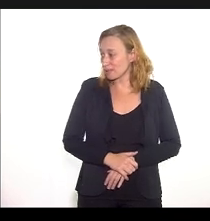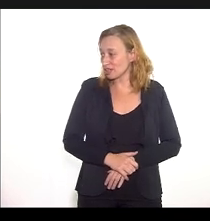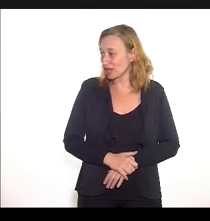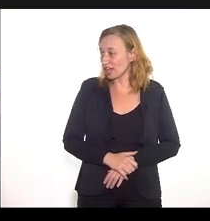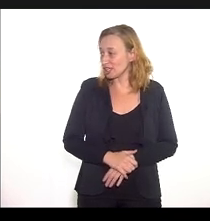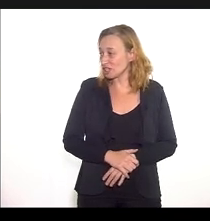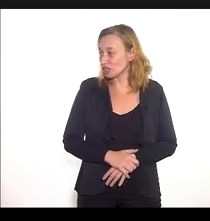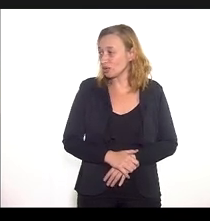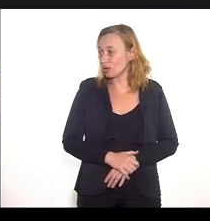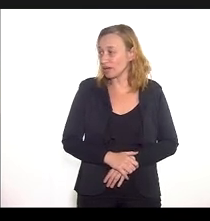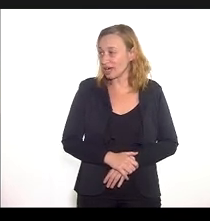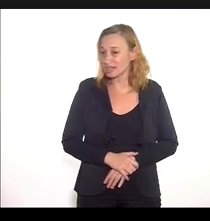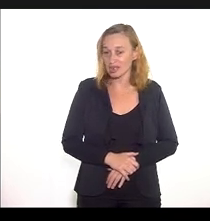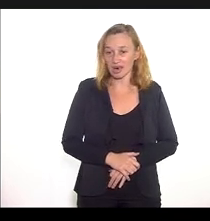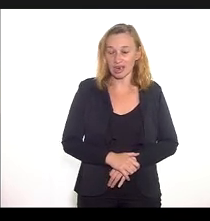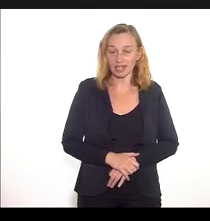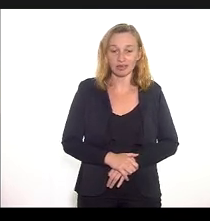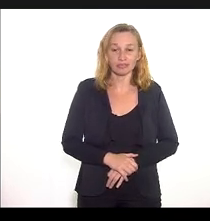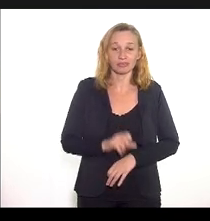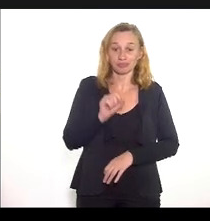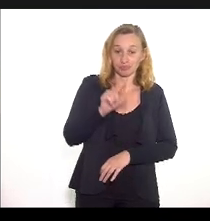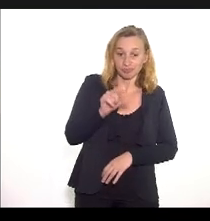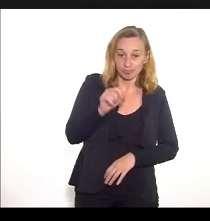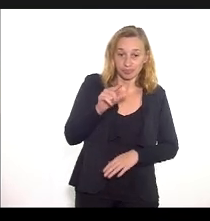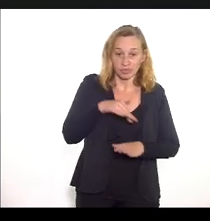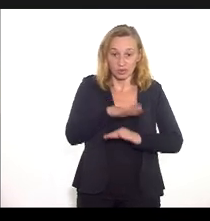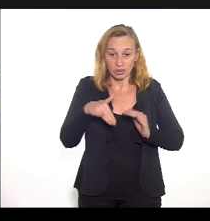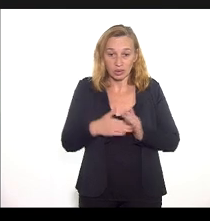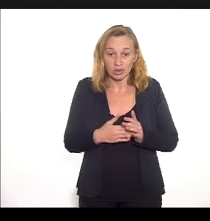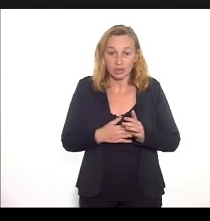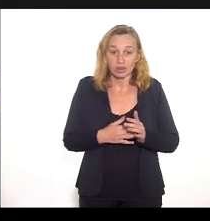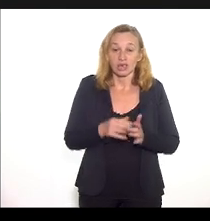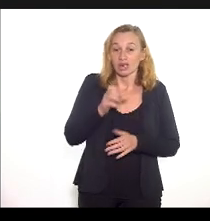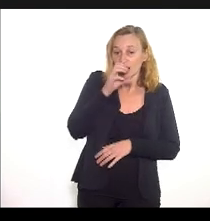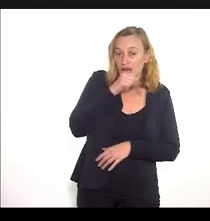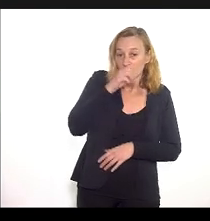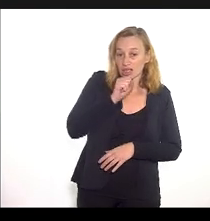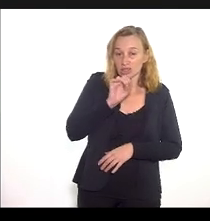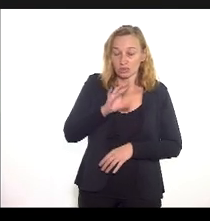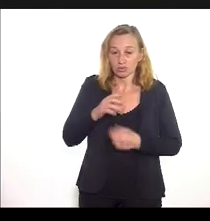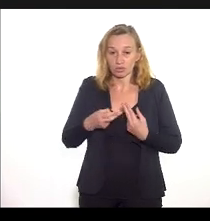em azul os leitos totais e em laranja os leitos SUS.